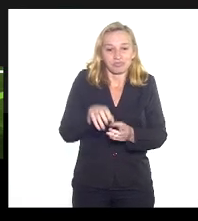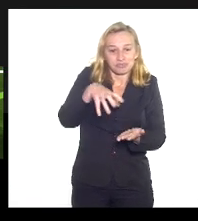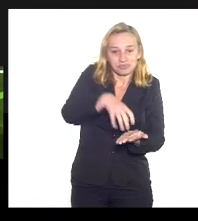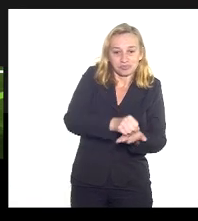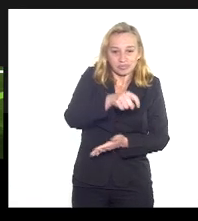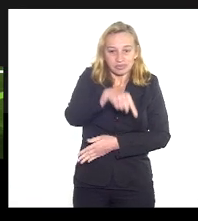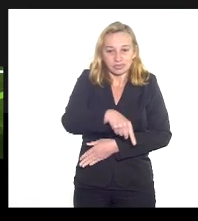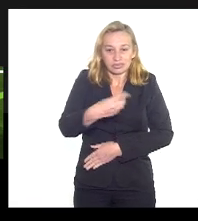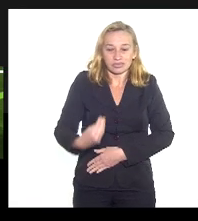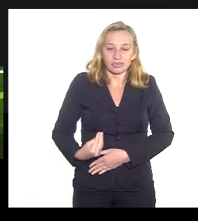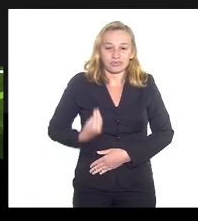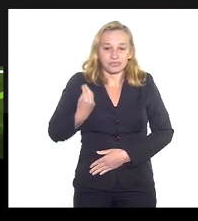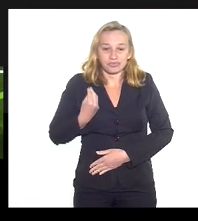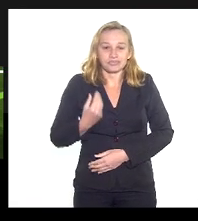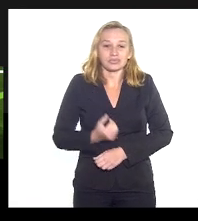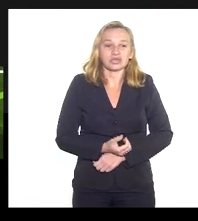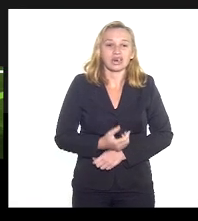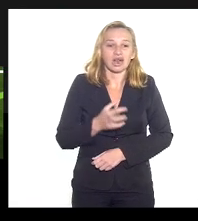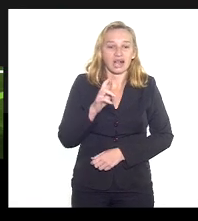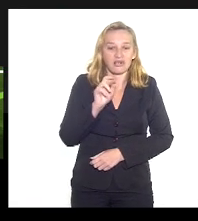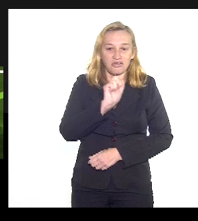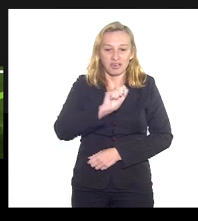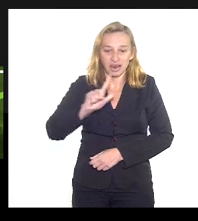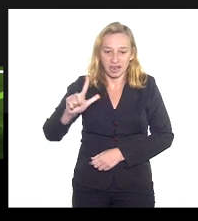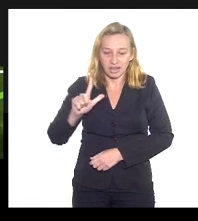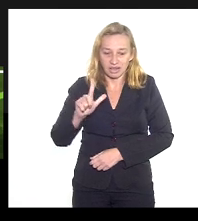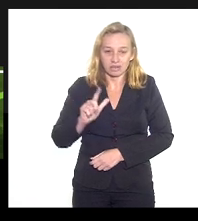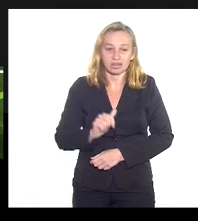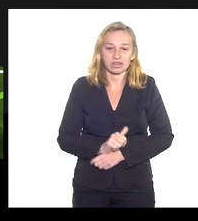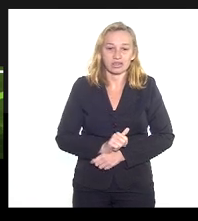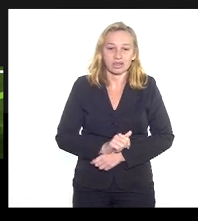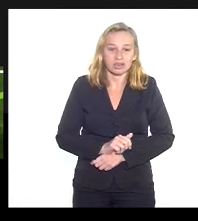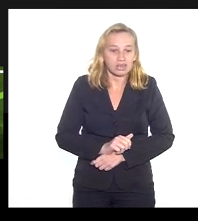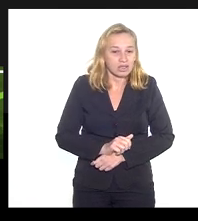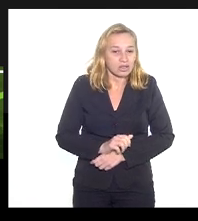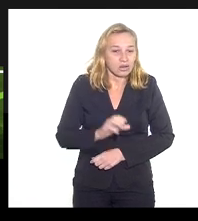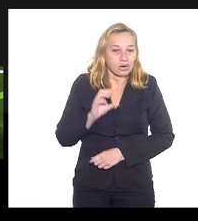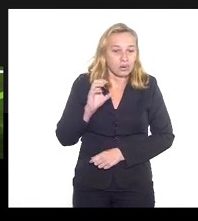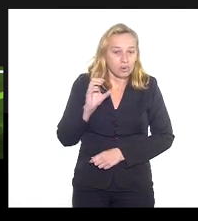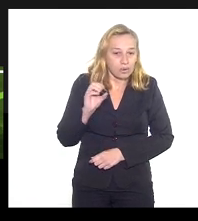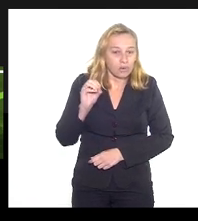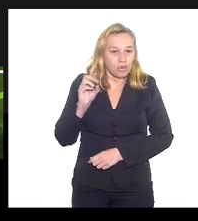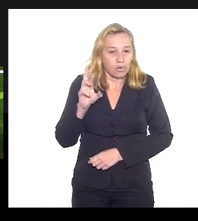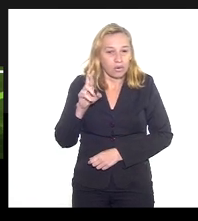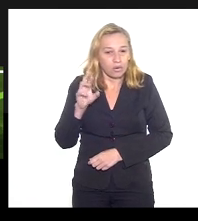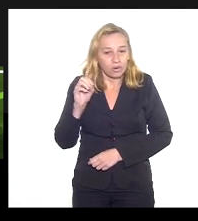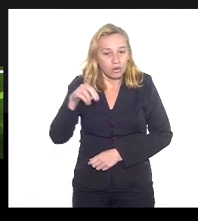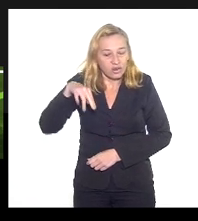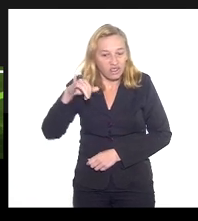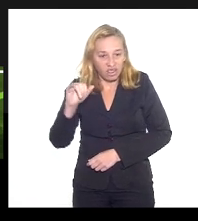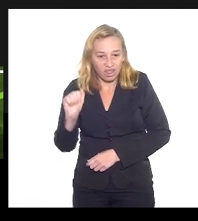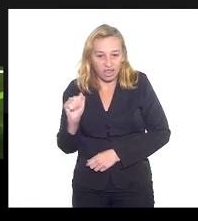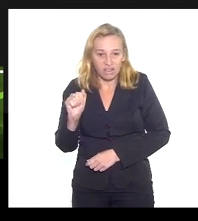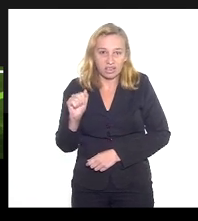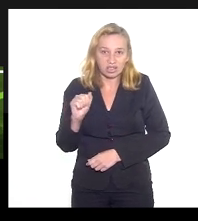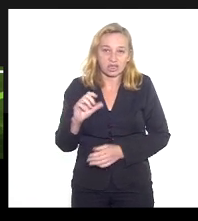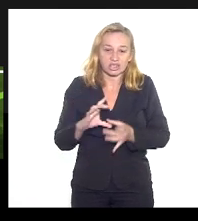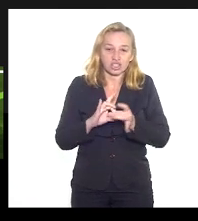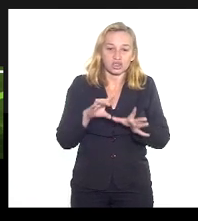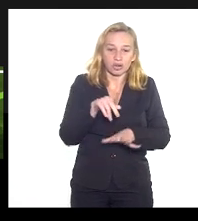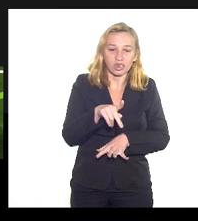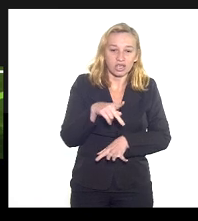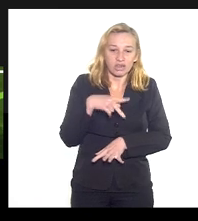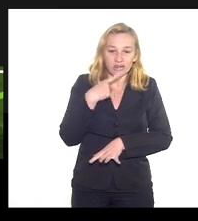aqui a presença do Rafael da coinônia que deixou aqui um